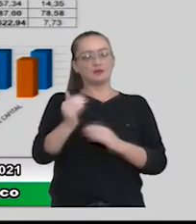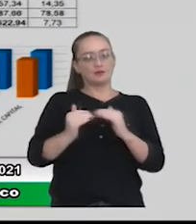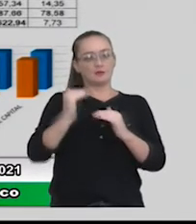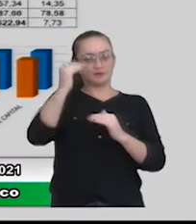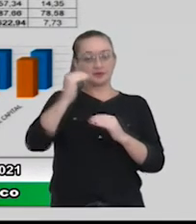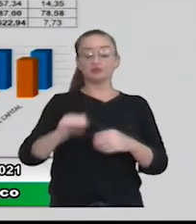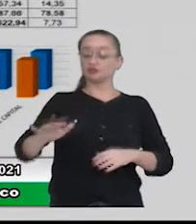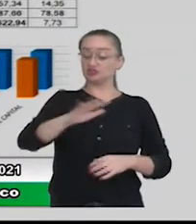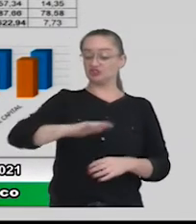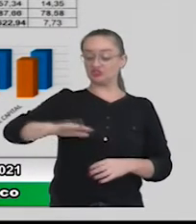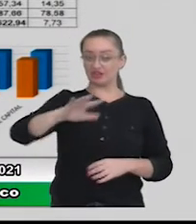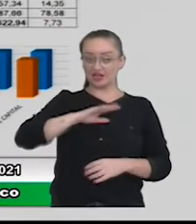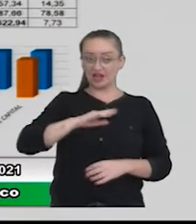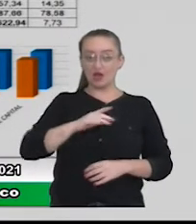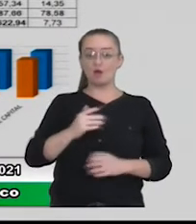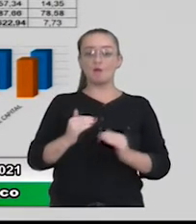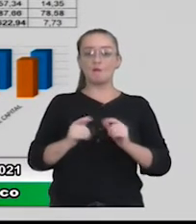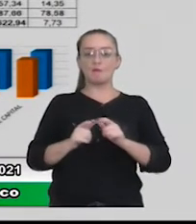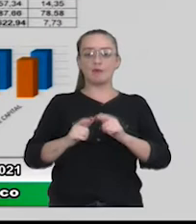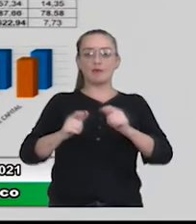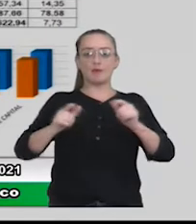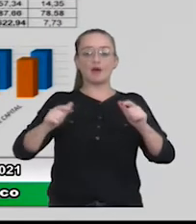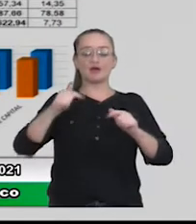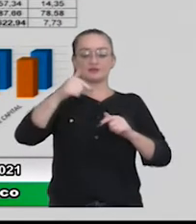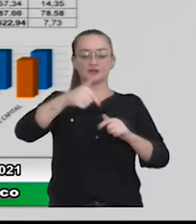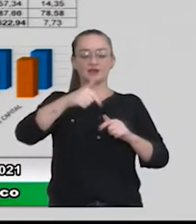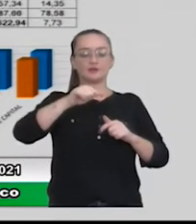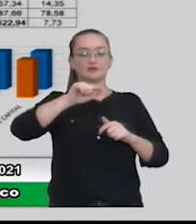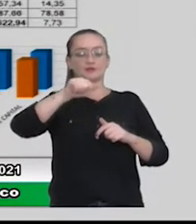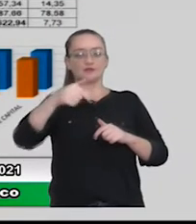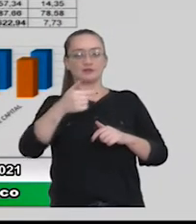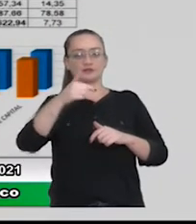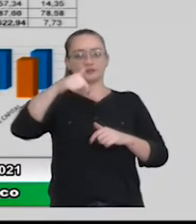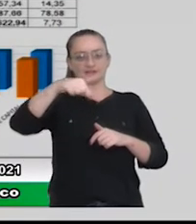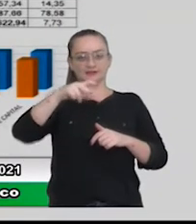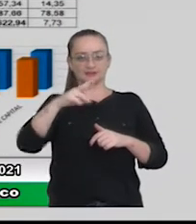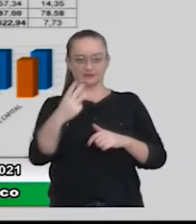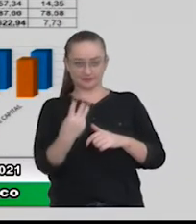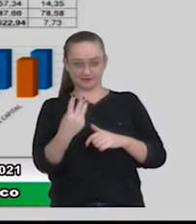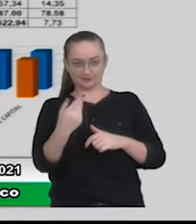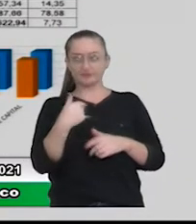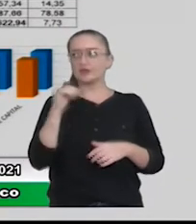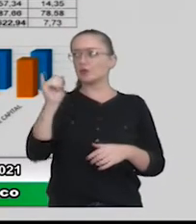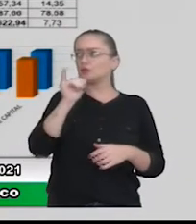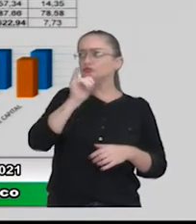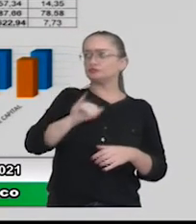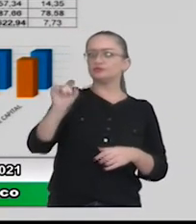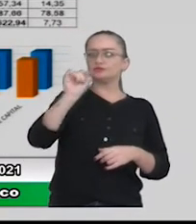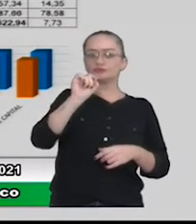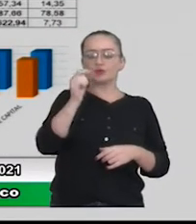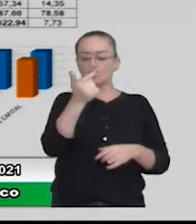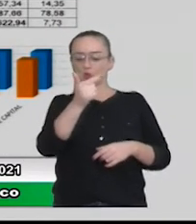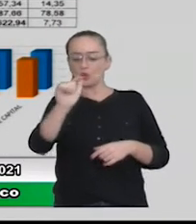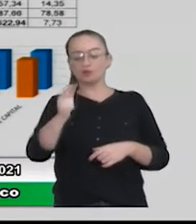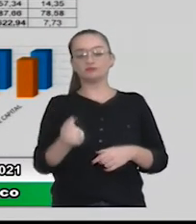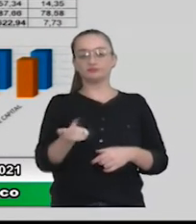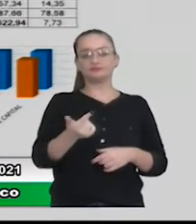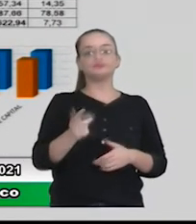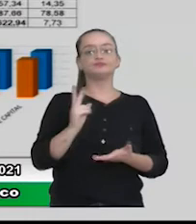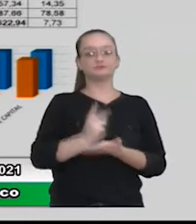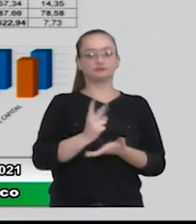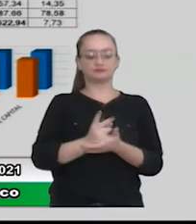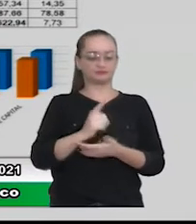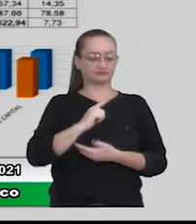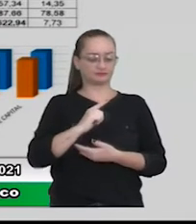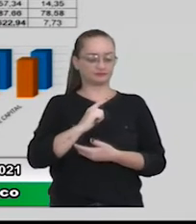geral, as receitas cresceram 7,73. O eu acho importante trazer aqui também? Outras receitas correntes, ela